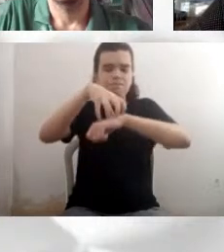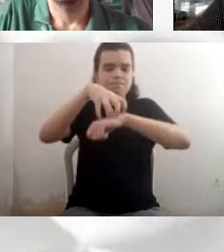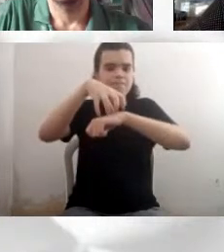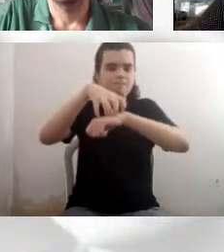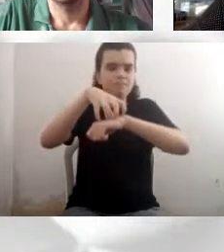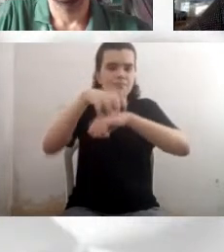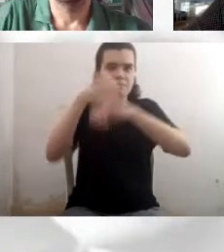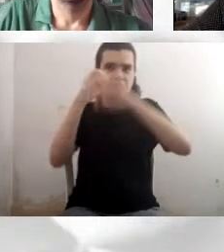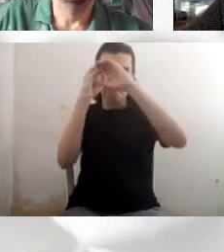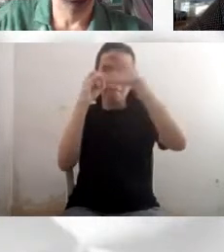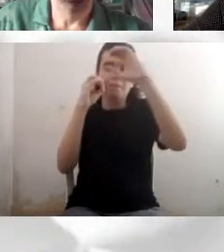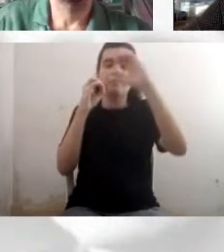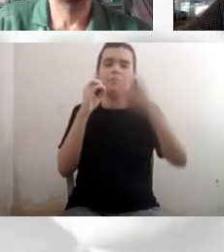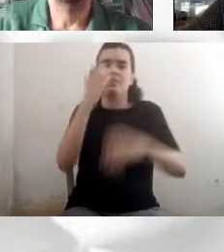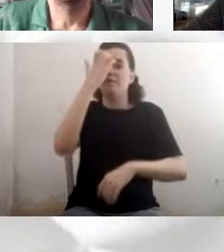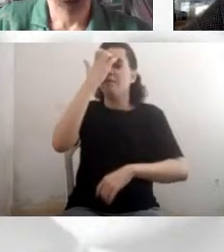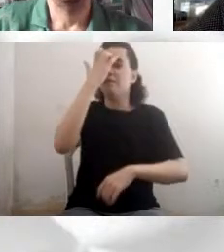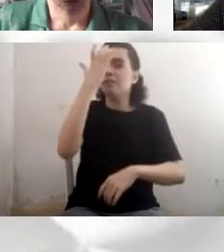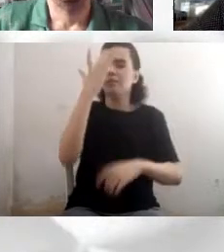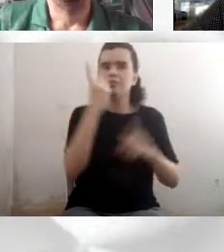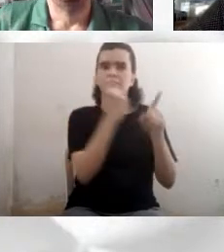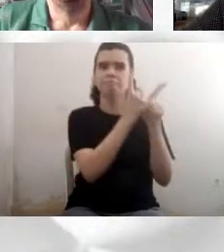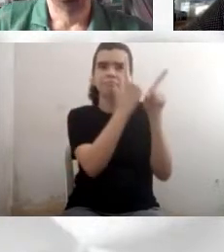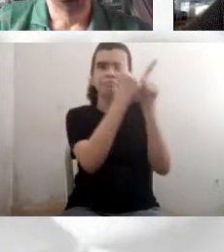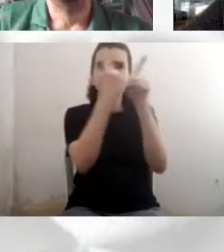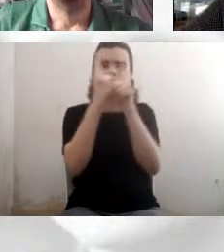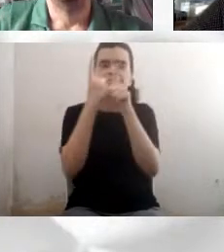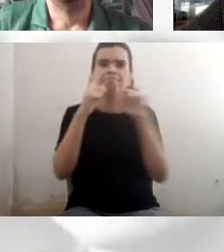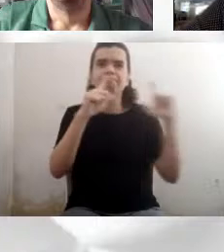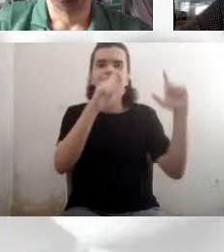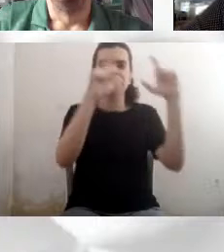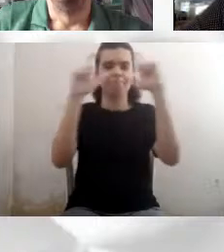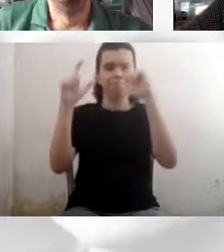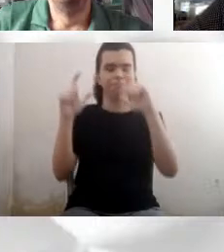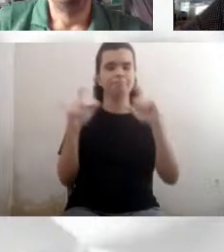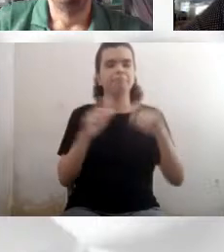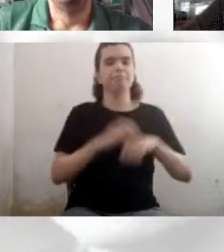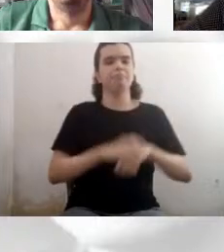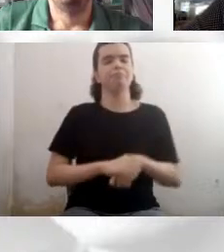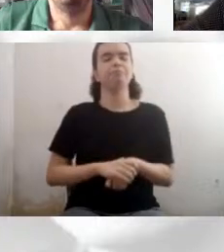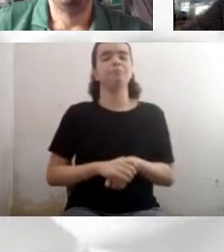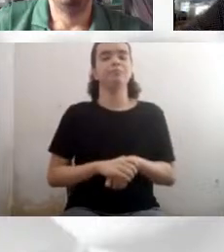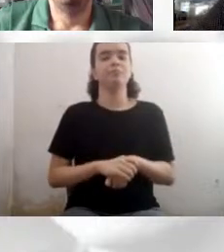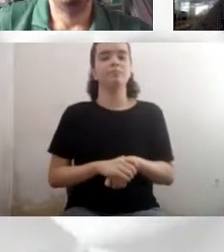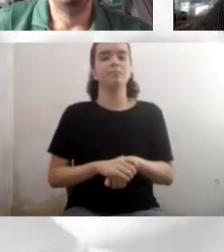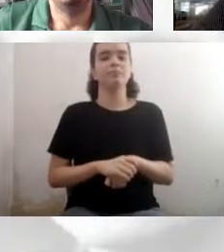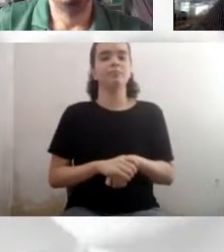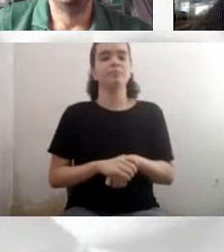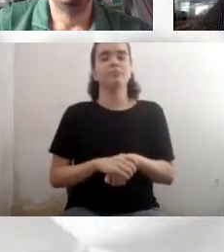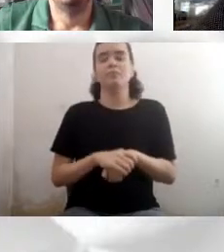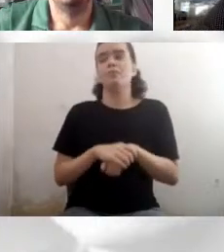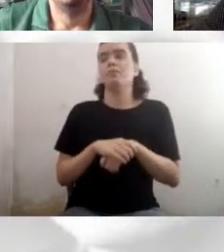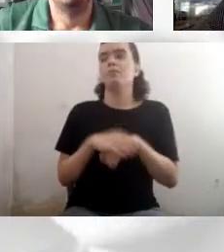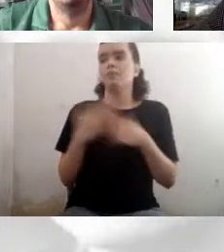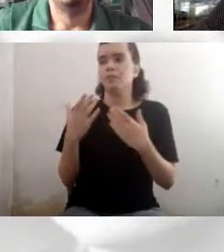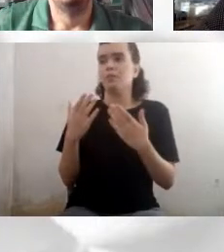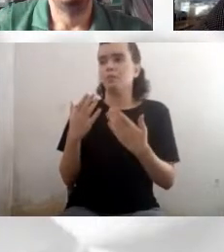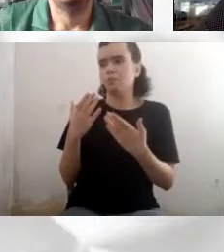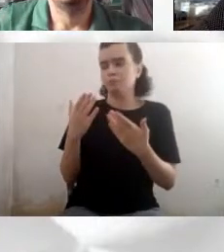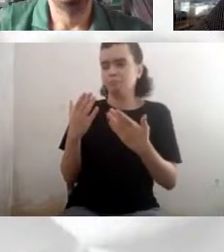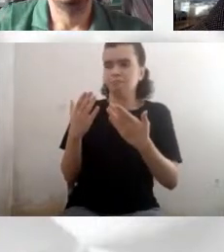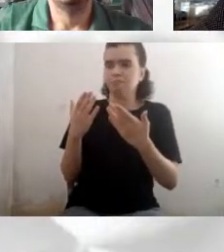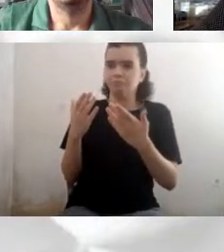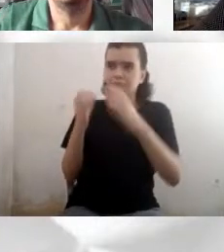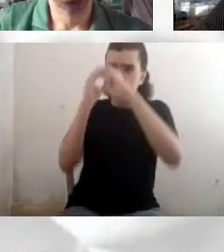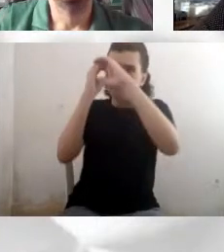que trará de bom o novo telescópio James Webb. Então, primeiro, quanto maior o telescópio, melhor. O